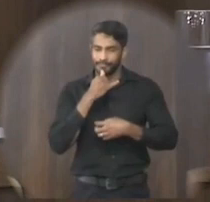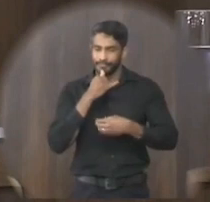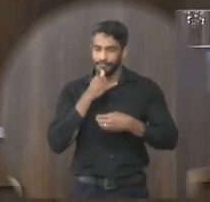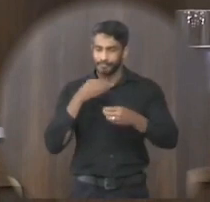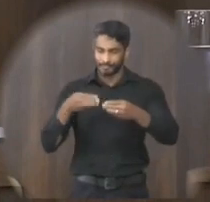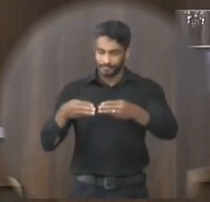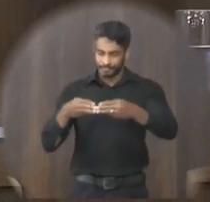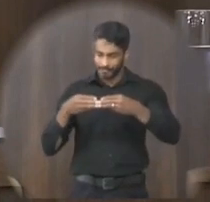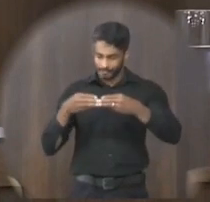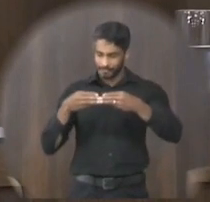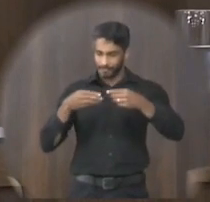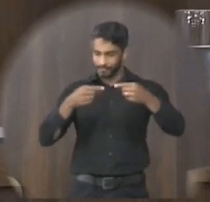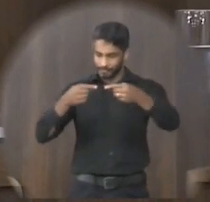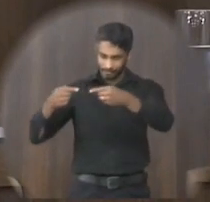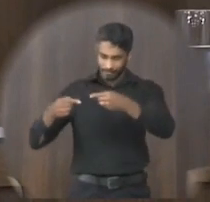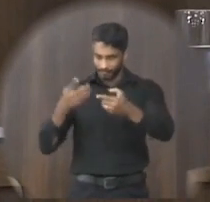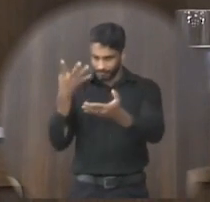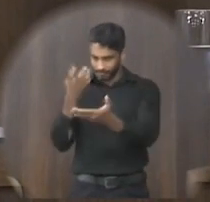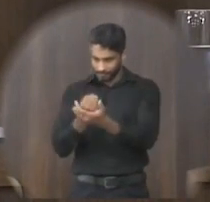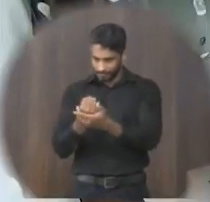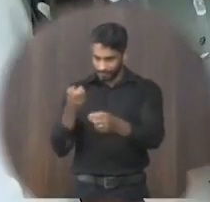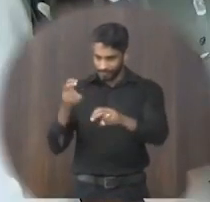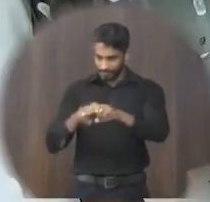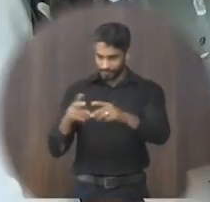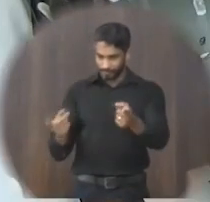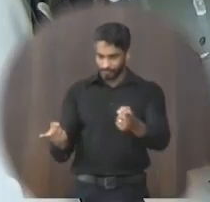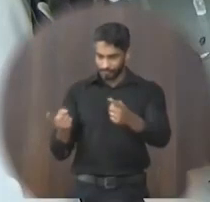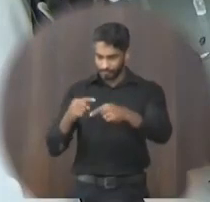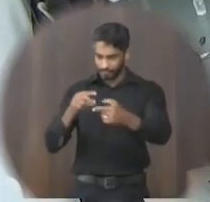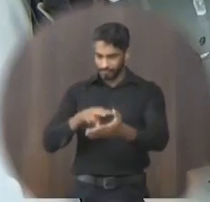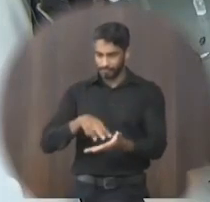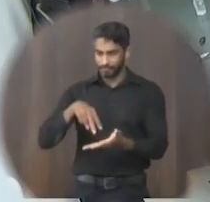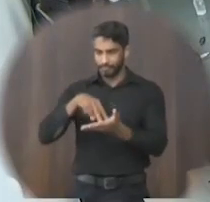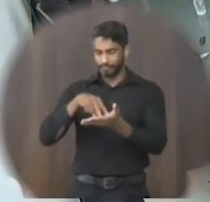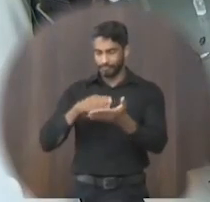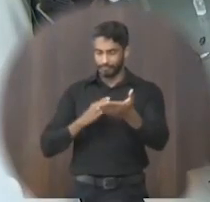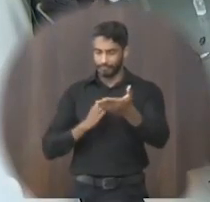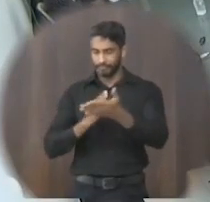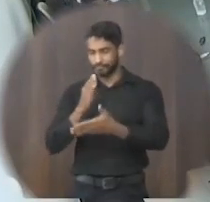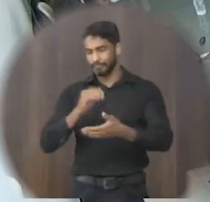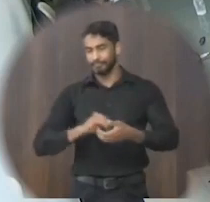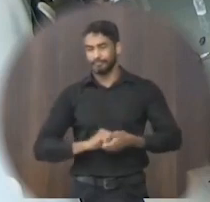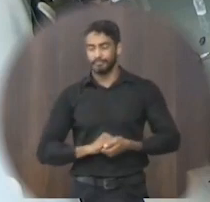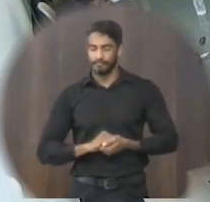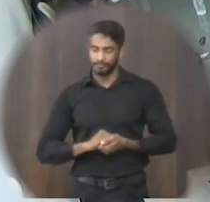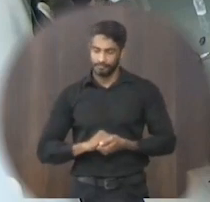votação quem for a favor permaneça sentado aos contrários que se levantem aprovado